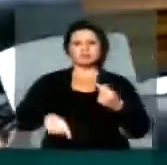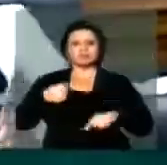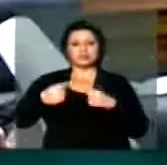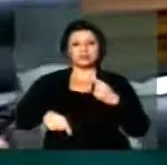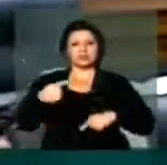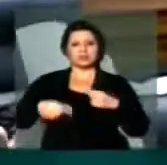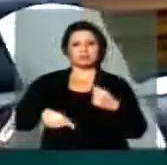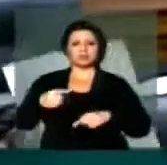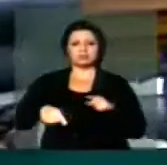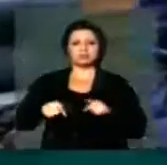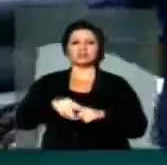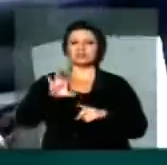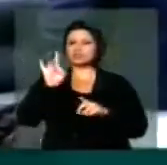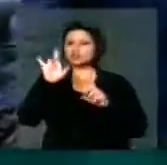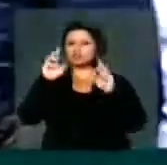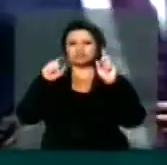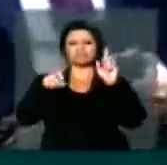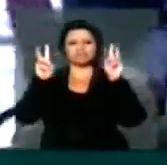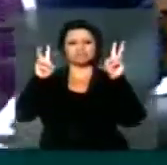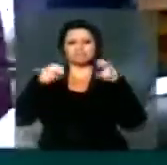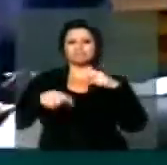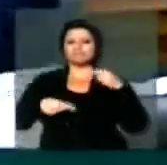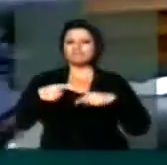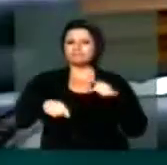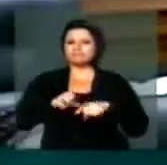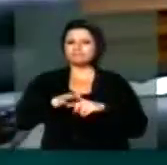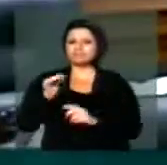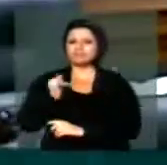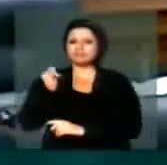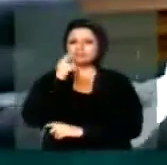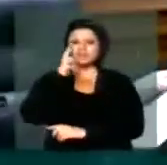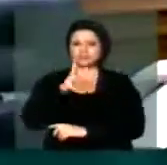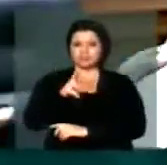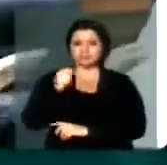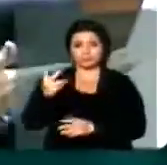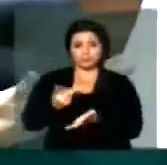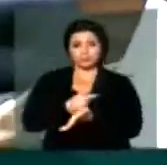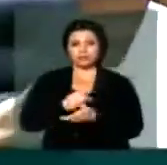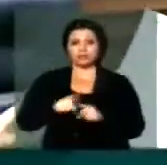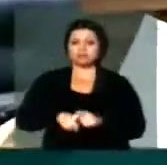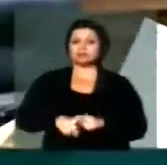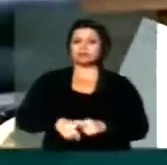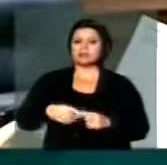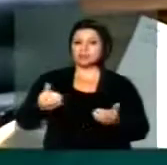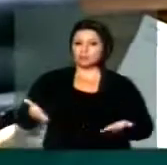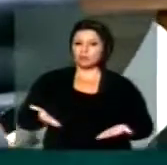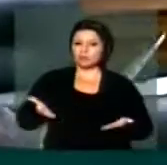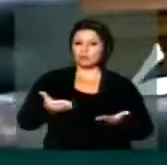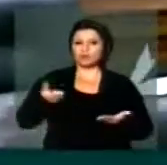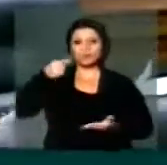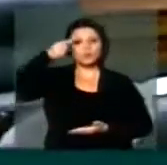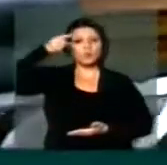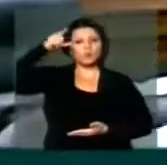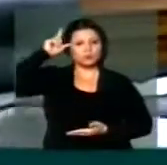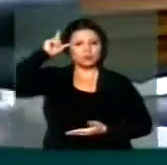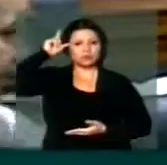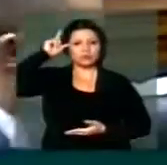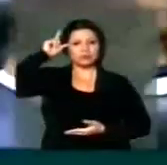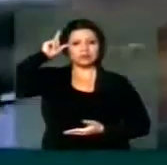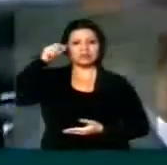tema, apenas para debater o tema, que é um tema importante. Porque, veja, Presidente, olha, agora, no dia de ontem,